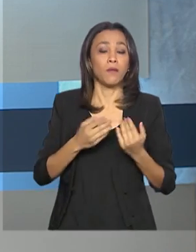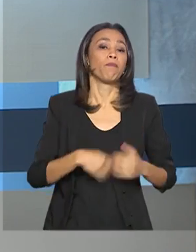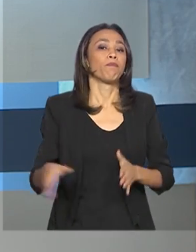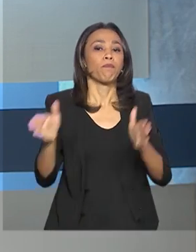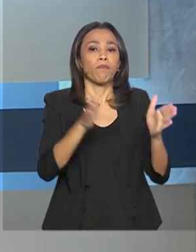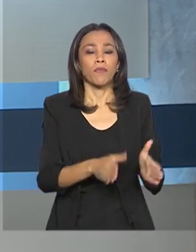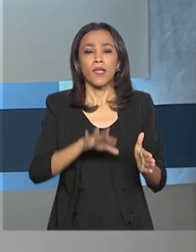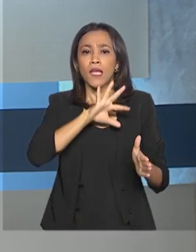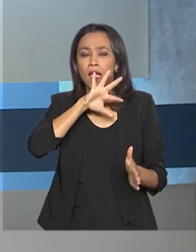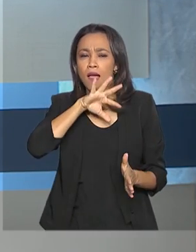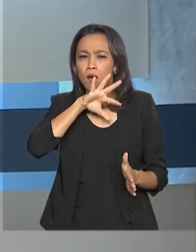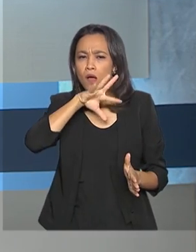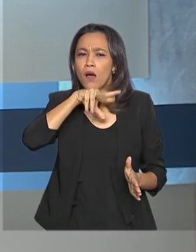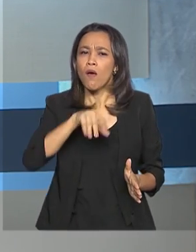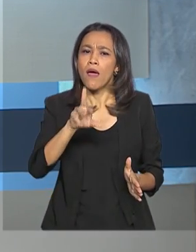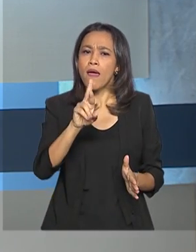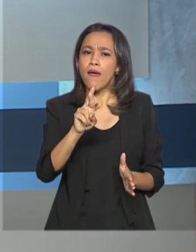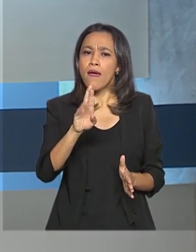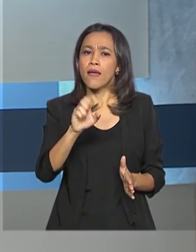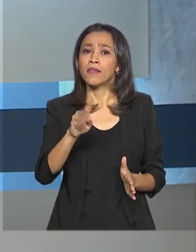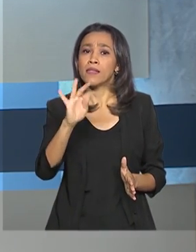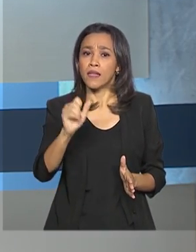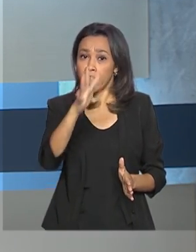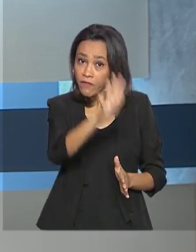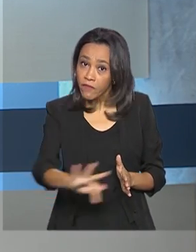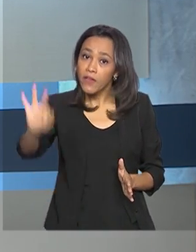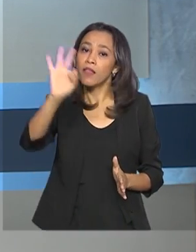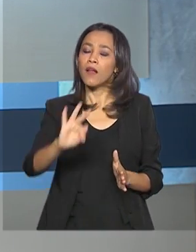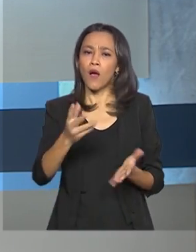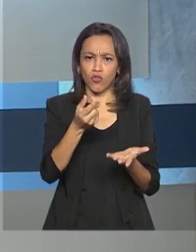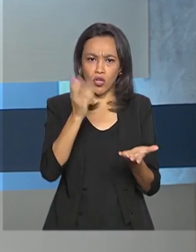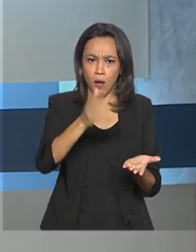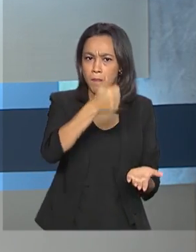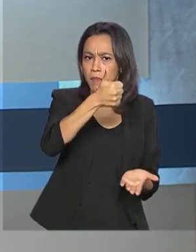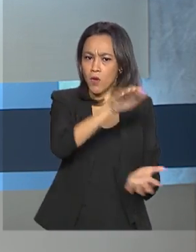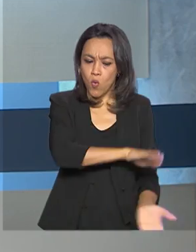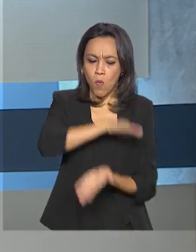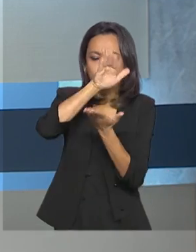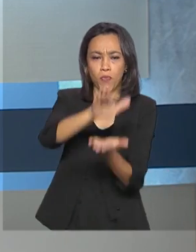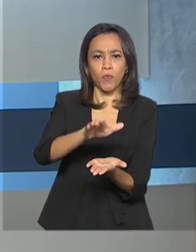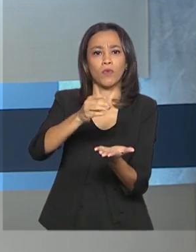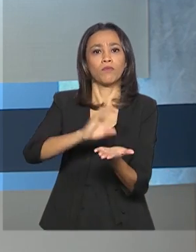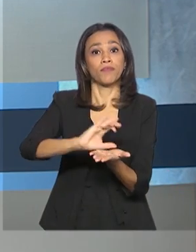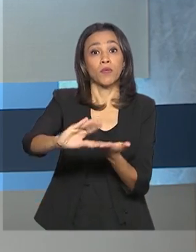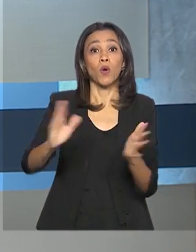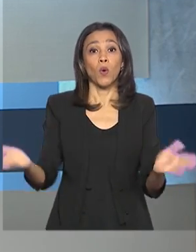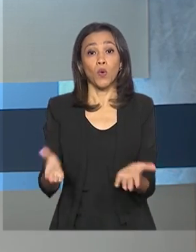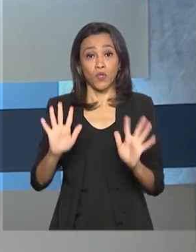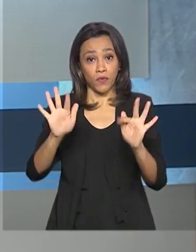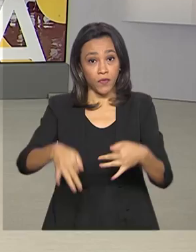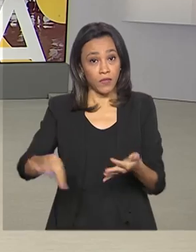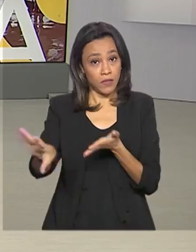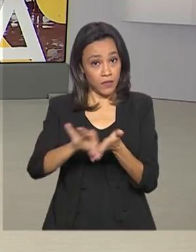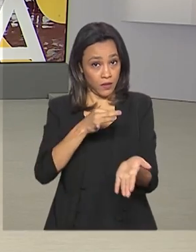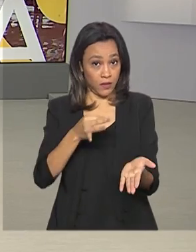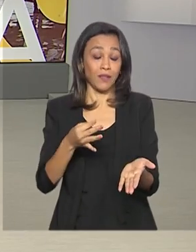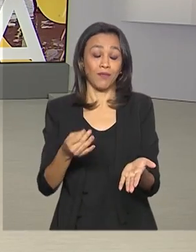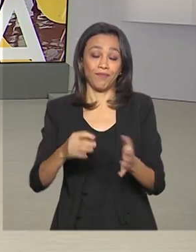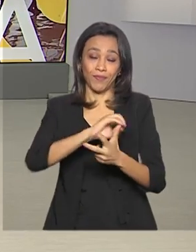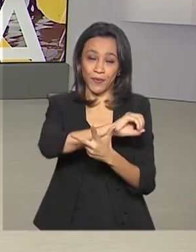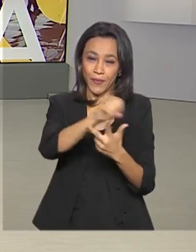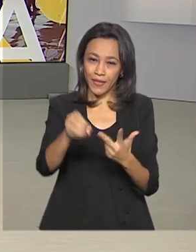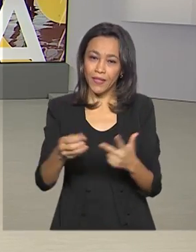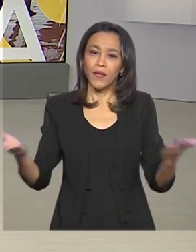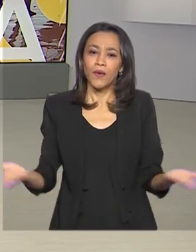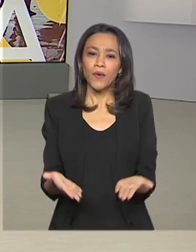consulta ao primeiro lote de restituição do imposto de renda. E terminam hoje as inscrições para o Enem. Hoje